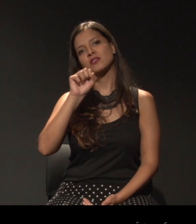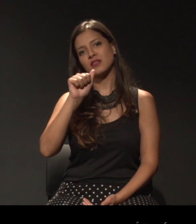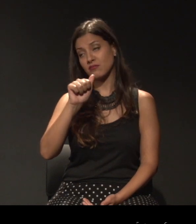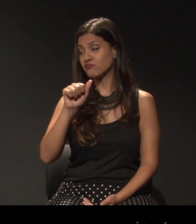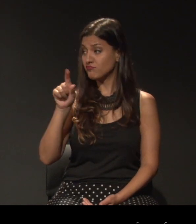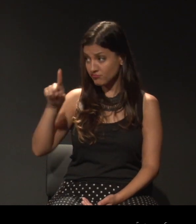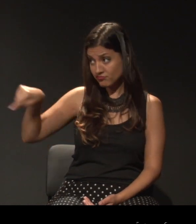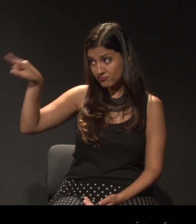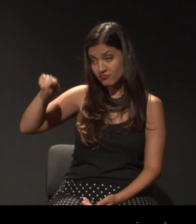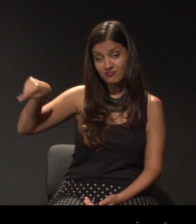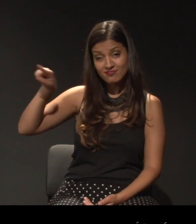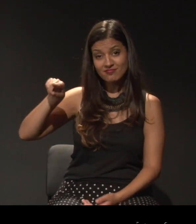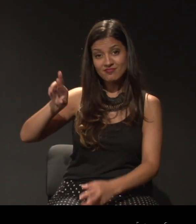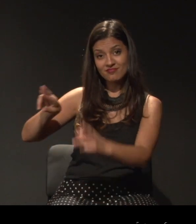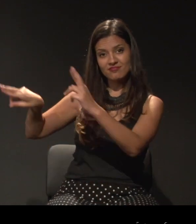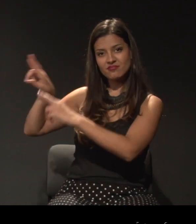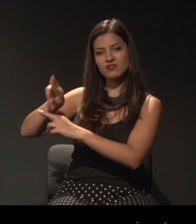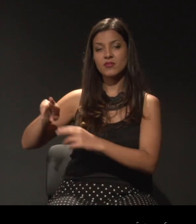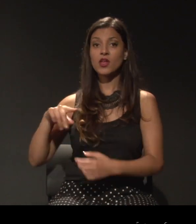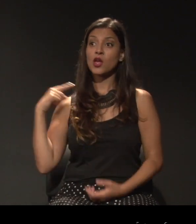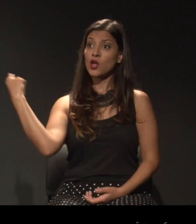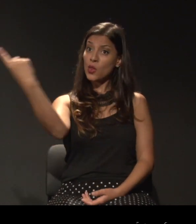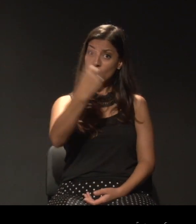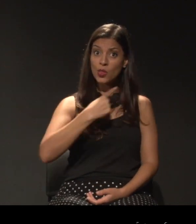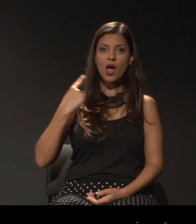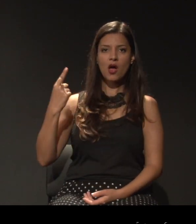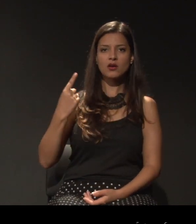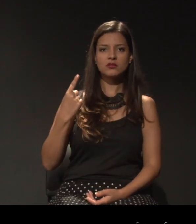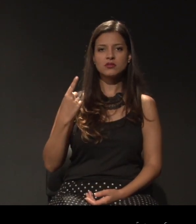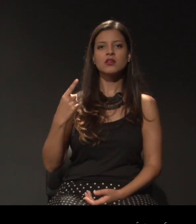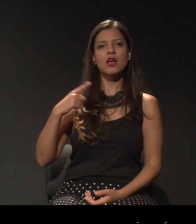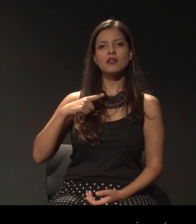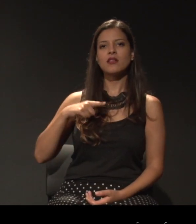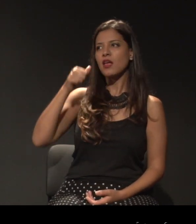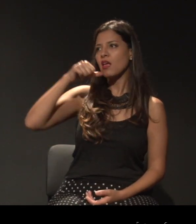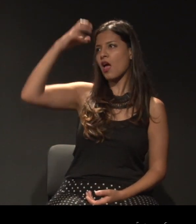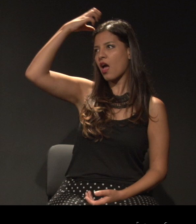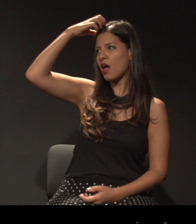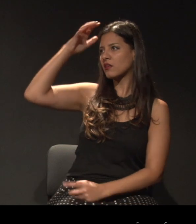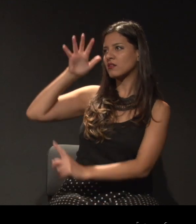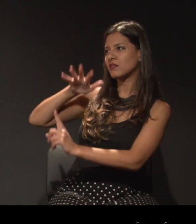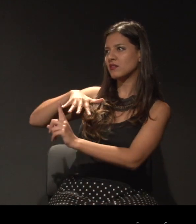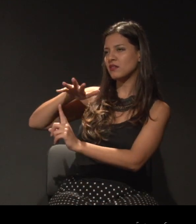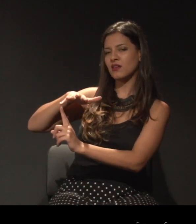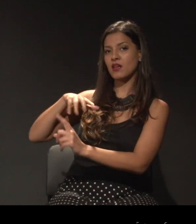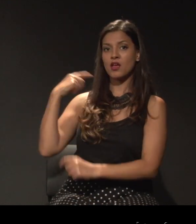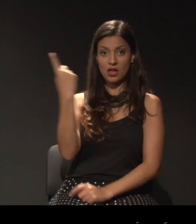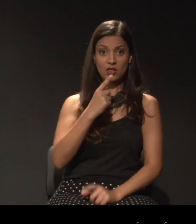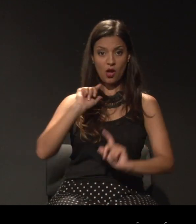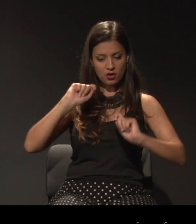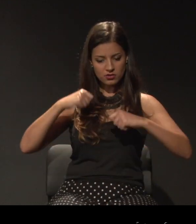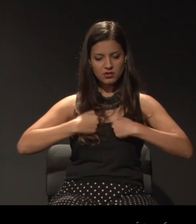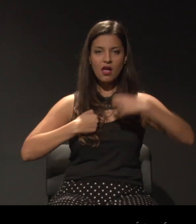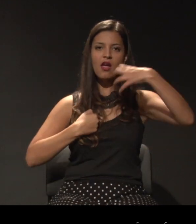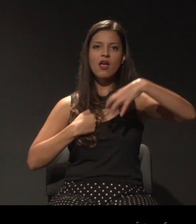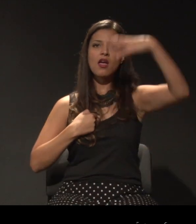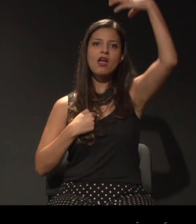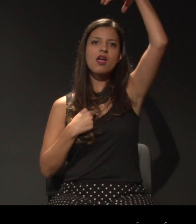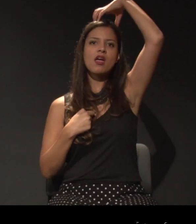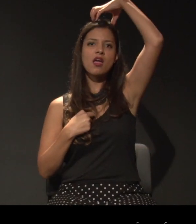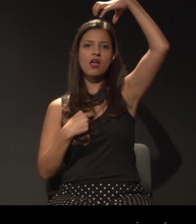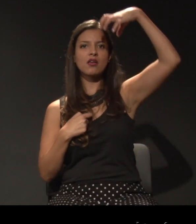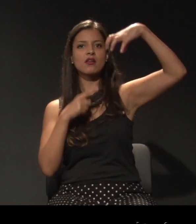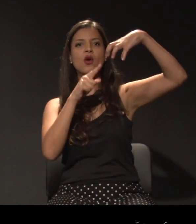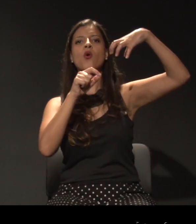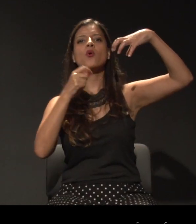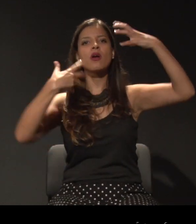temos uma rainha. Todos nós somos reis. Mas nossas coroas são os nossos